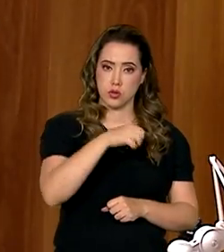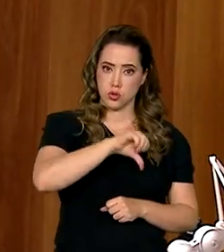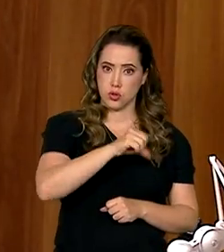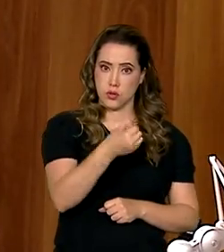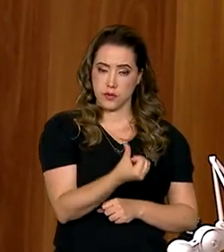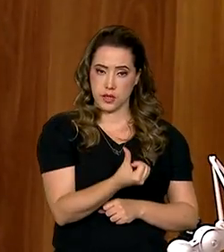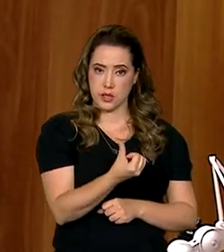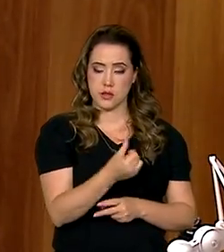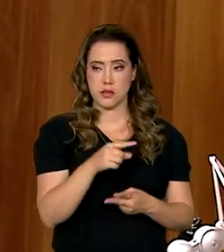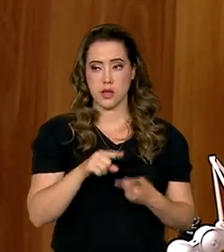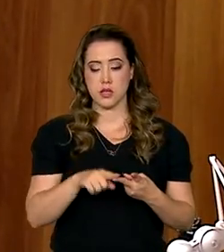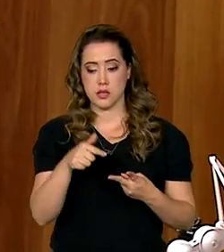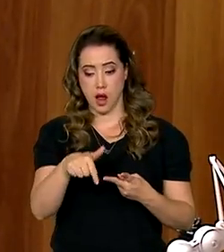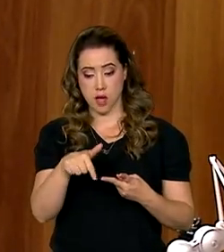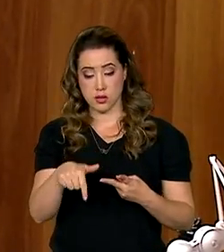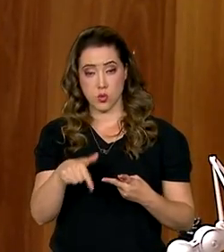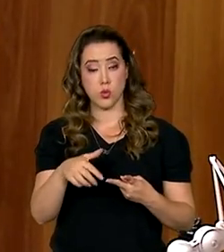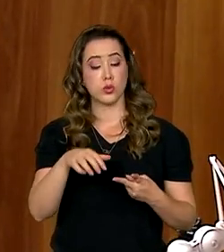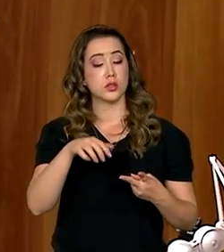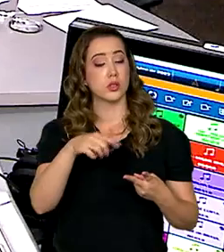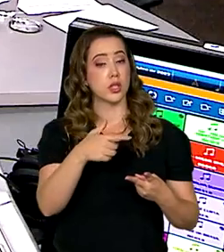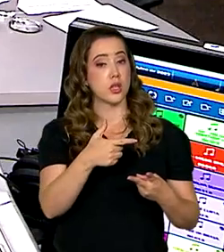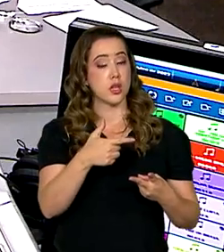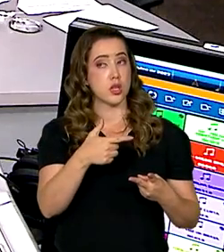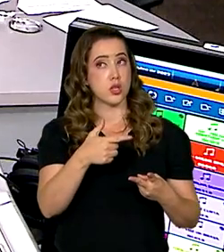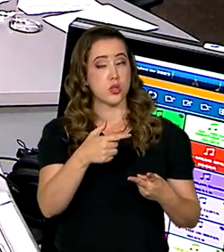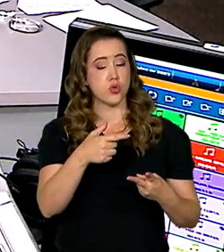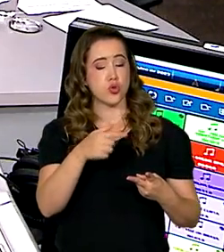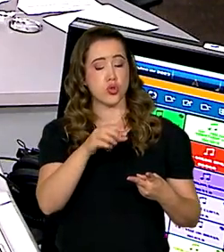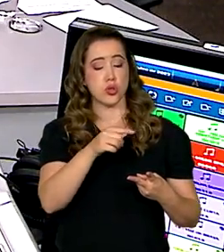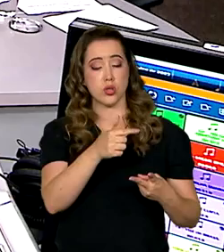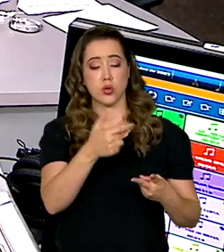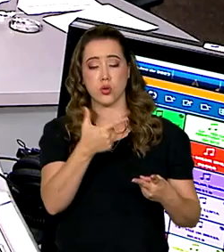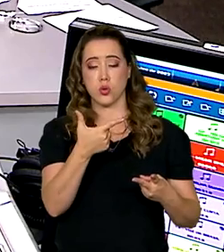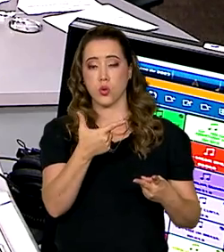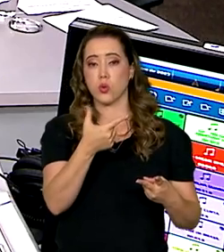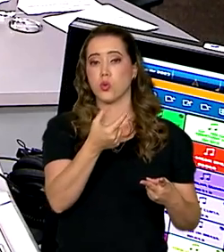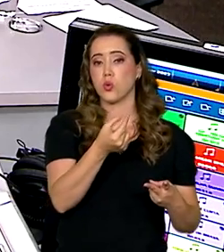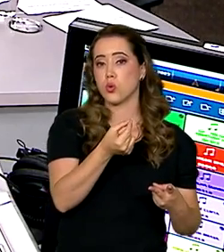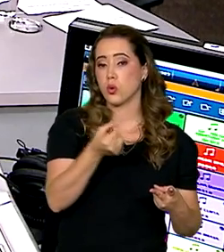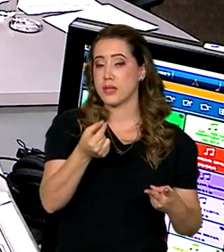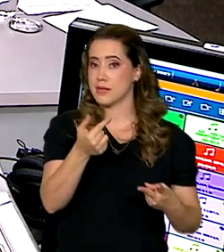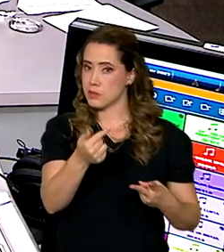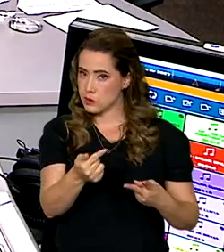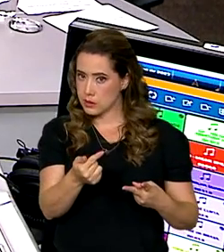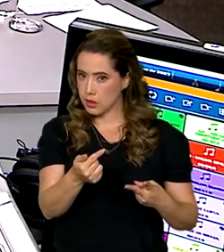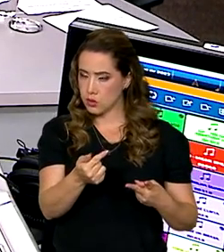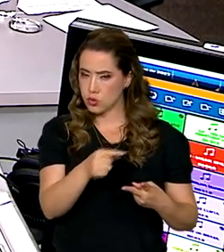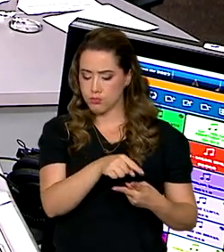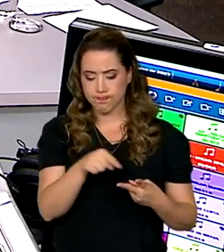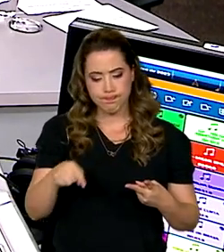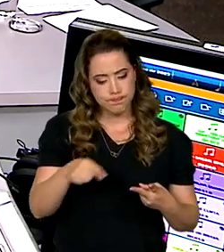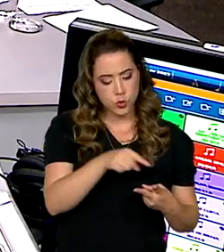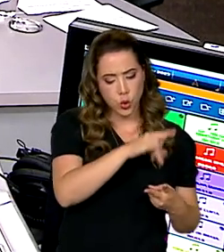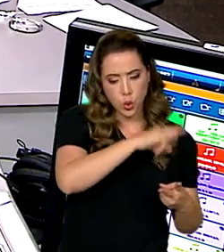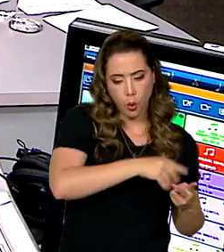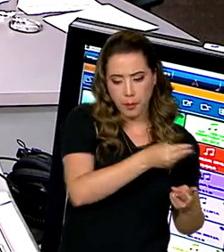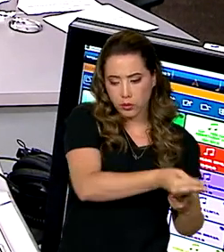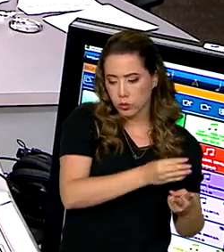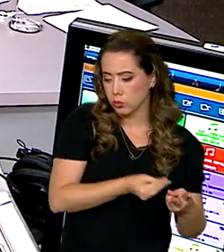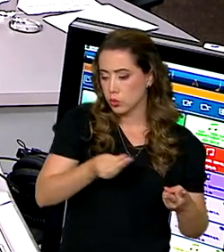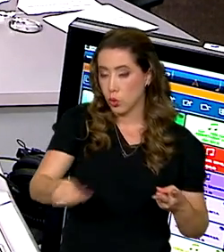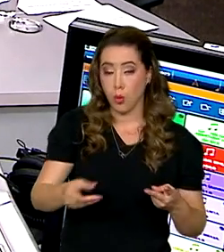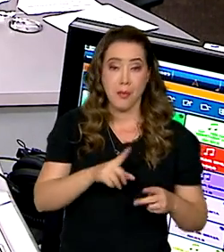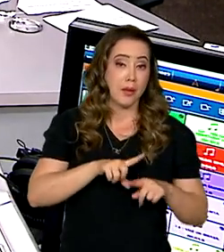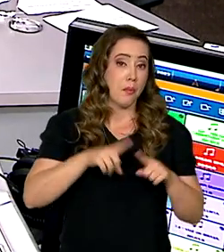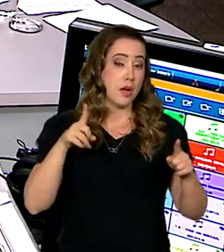a Apiterewa em 2007. Então, toda essa falta de fiscalização, de monitoramento, de